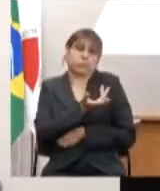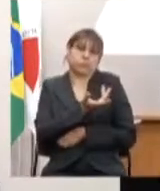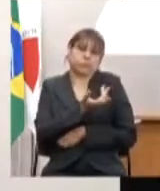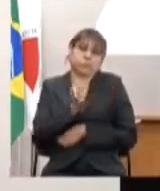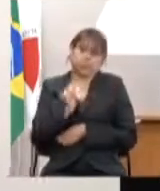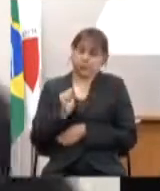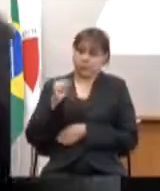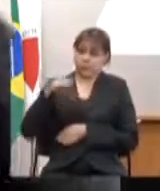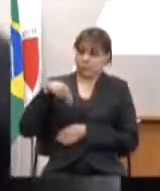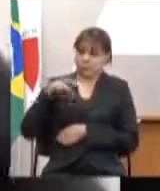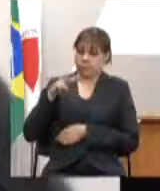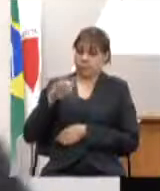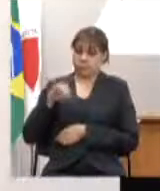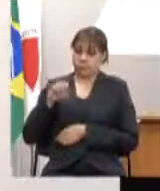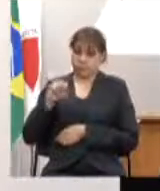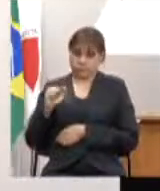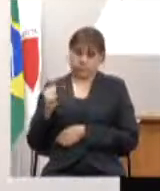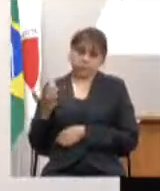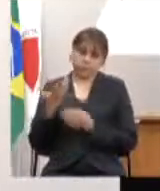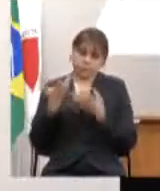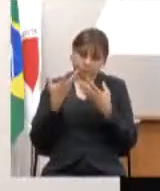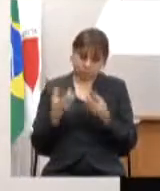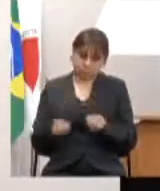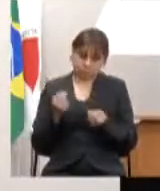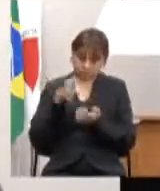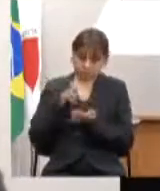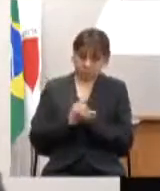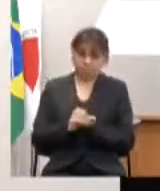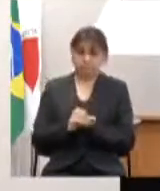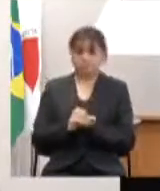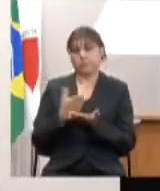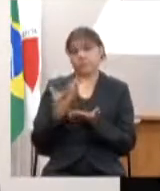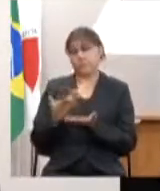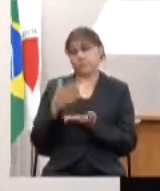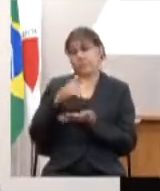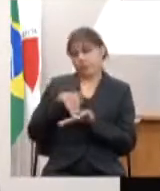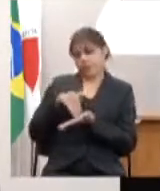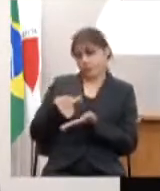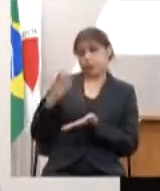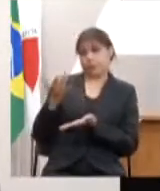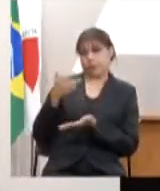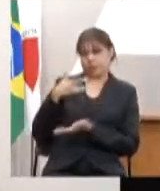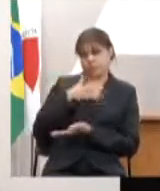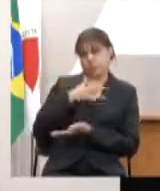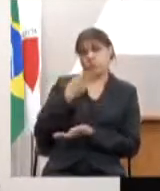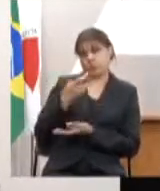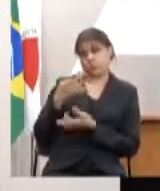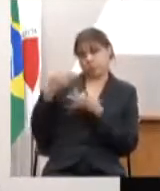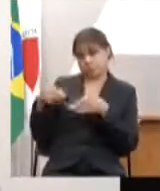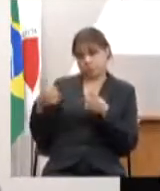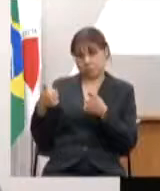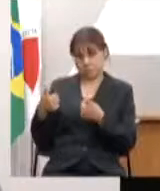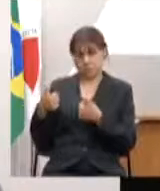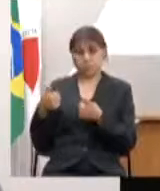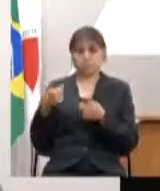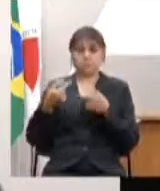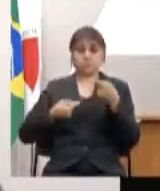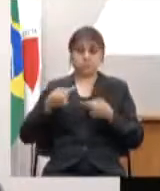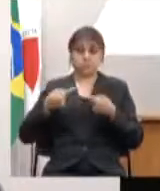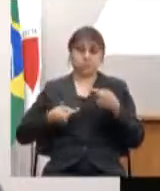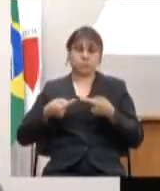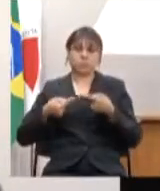Anvisa então o secretário do ponto de vista formal está correto é isso mesmo da política pública